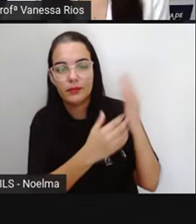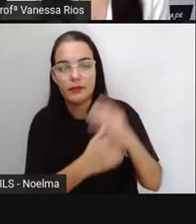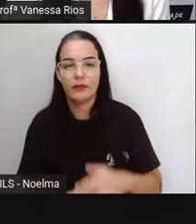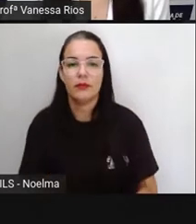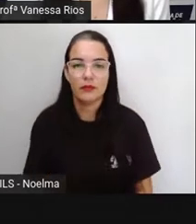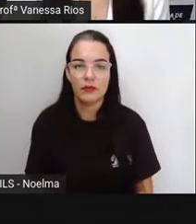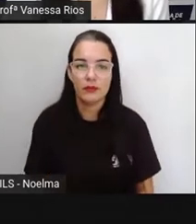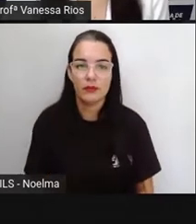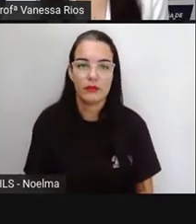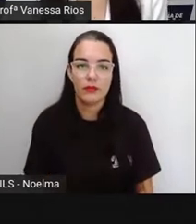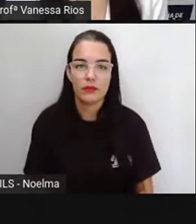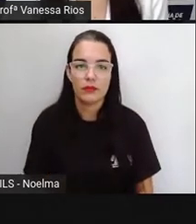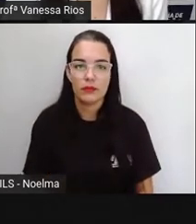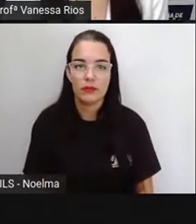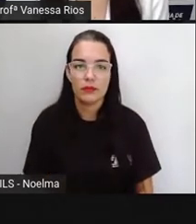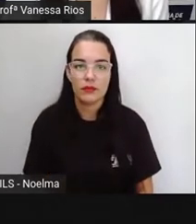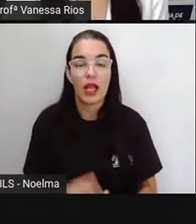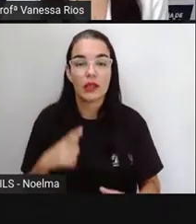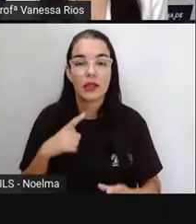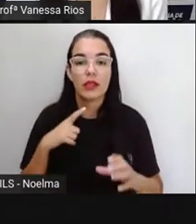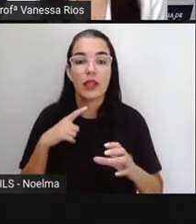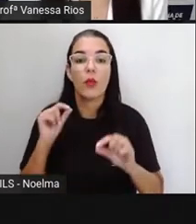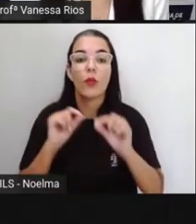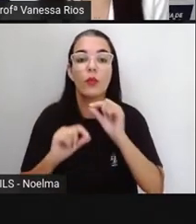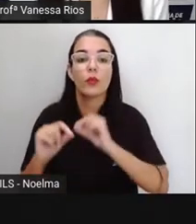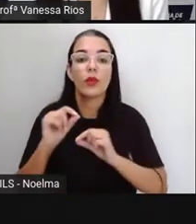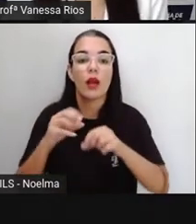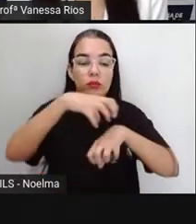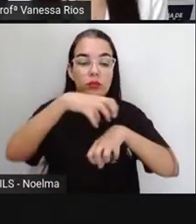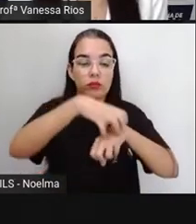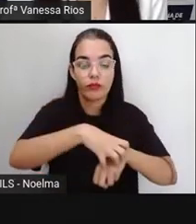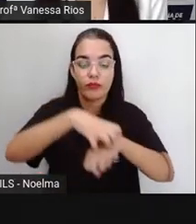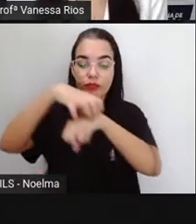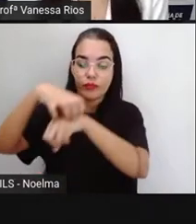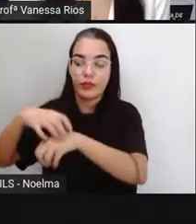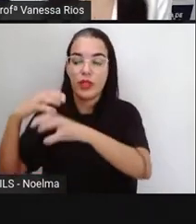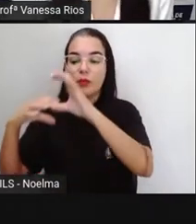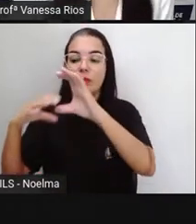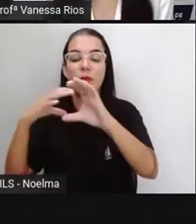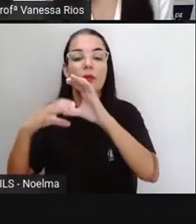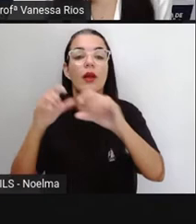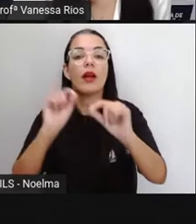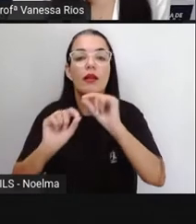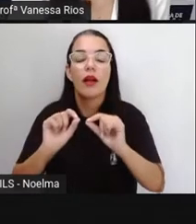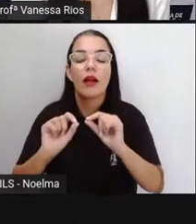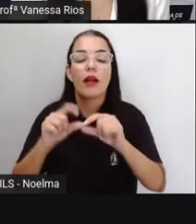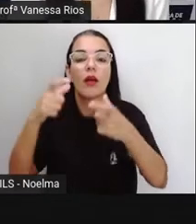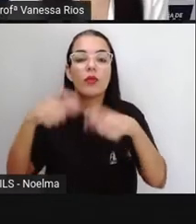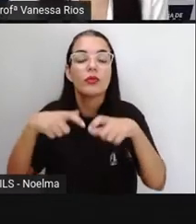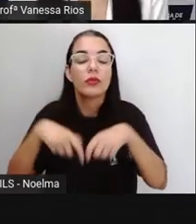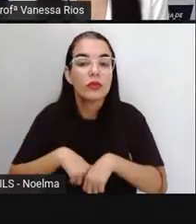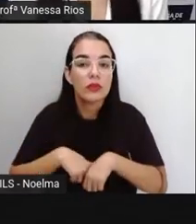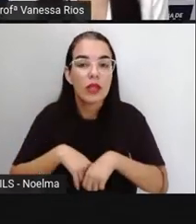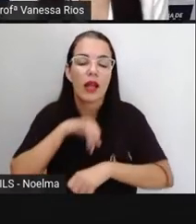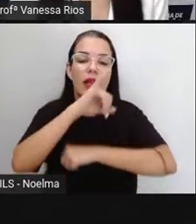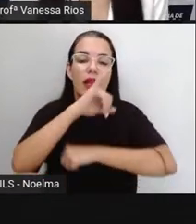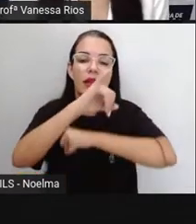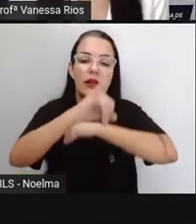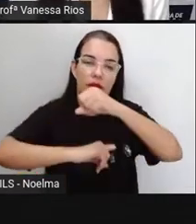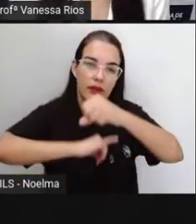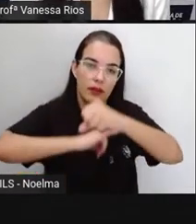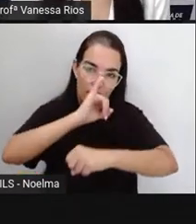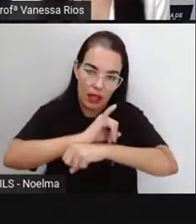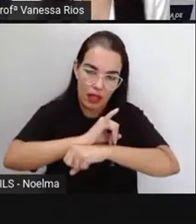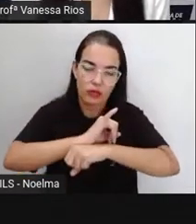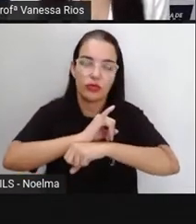que está utilizando como veículo de informação, não é? A internet. Então a gente pode acessar tanto pelo computador, quanto também